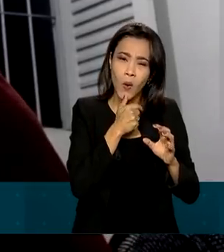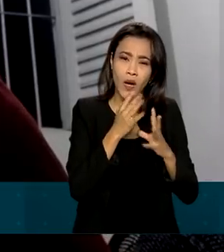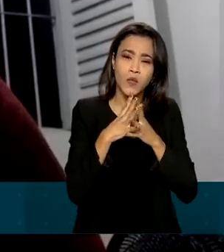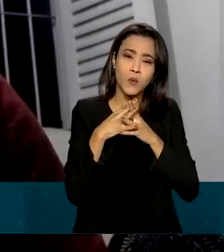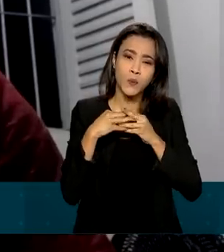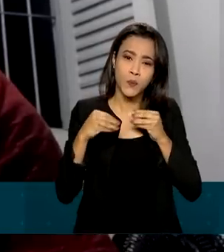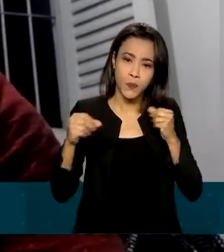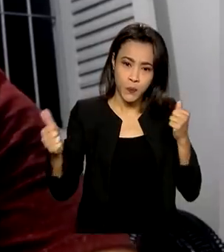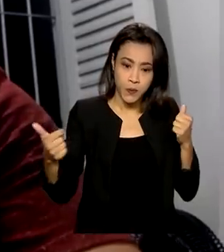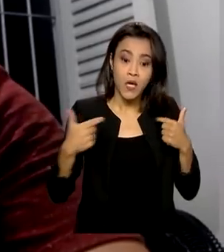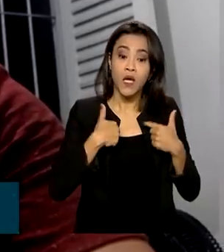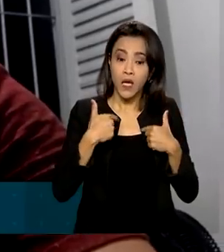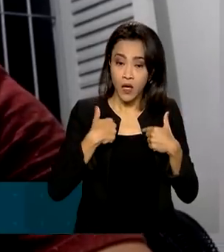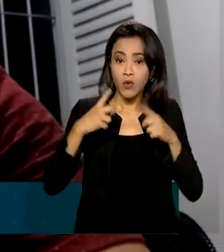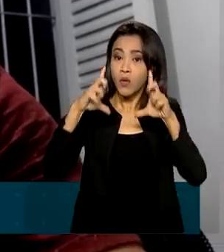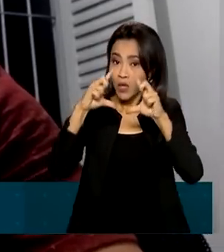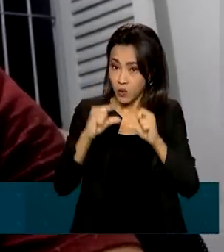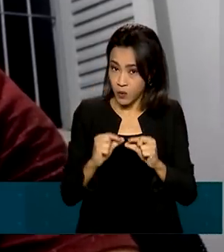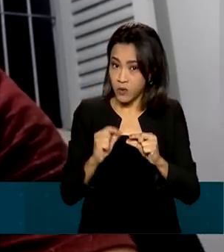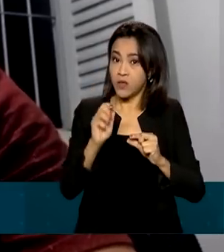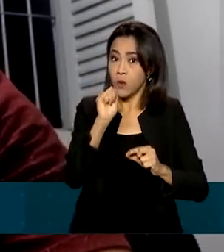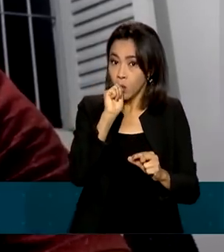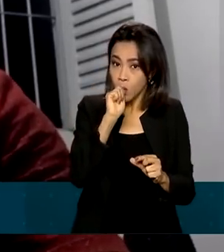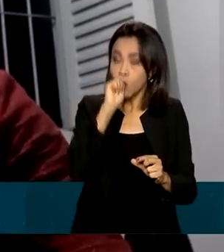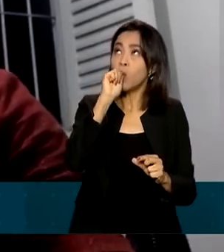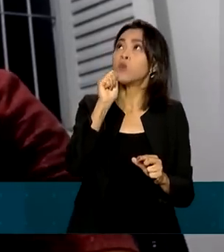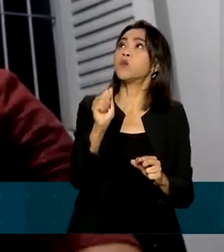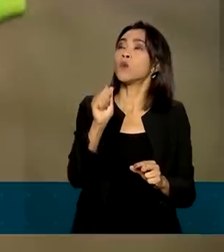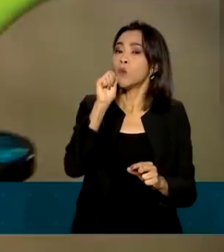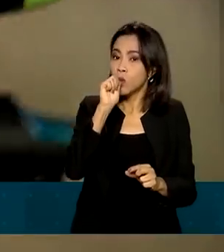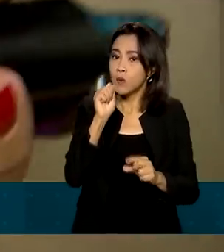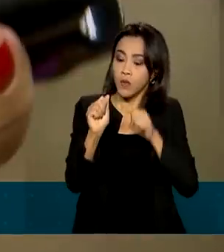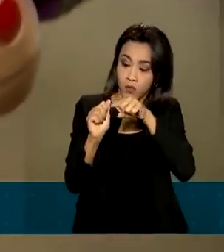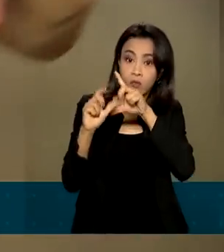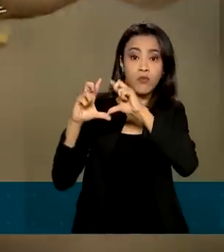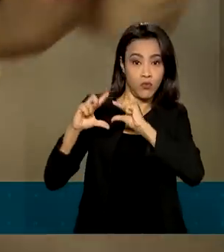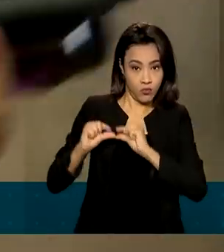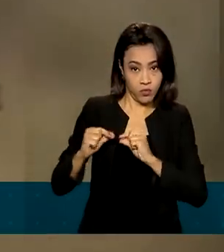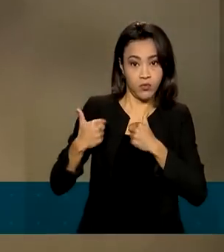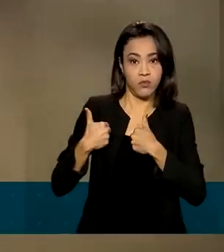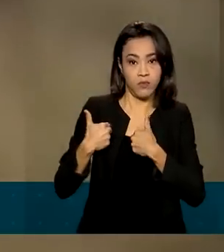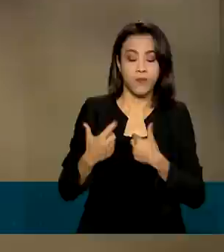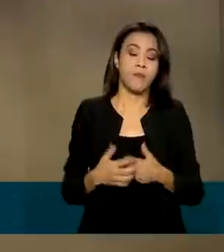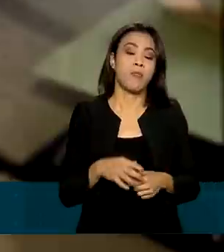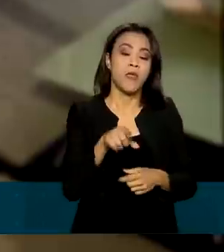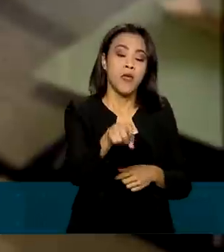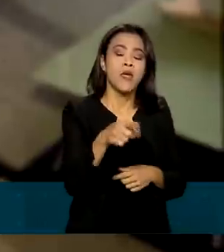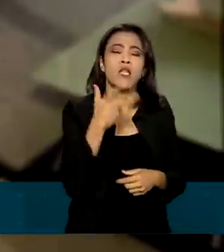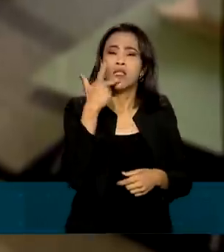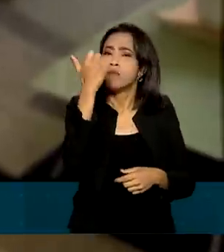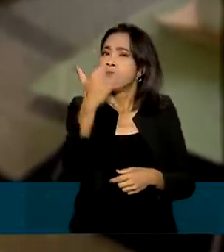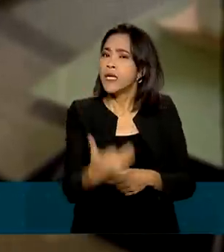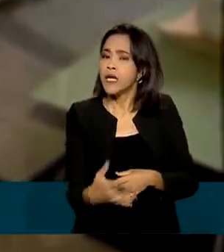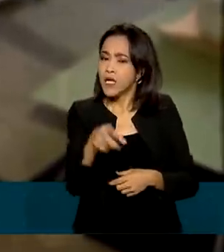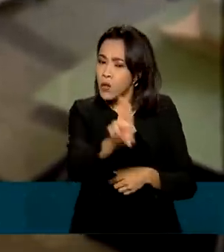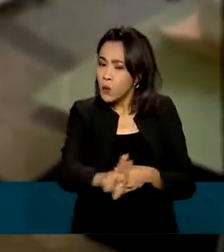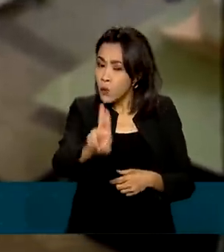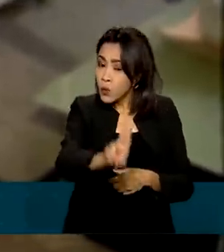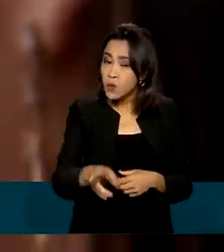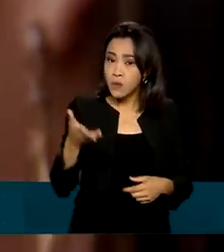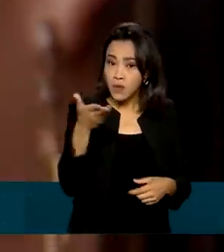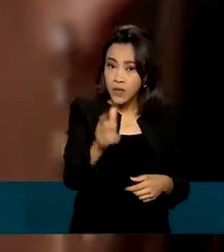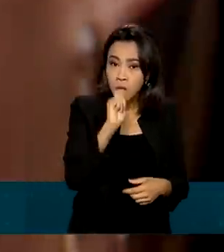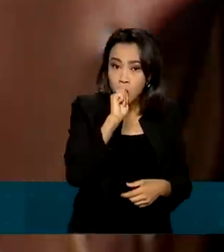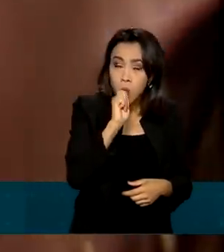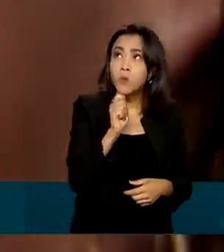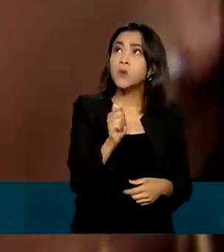eu já tenho diminuído bastante o ritmo e o uso diário. Os especialistas destacam que o uso desses dispositivos